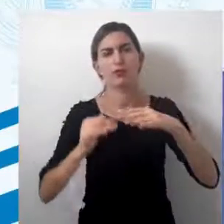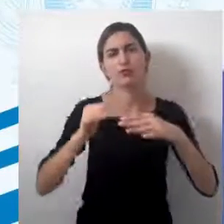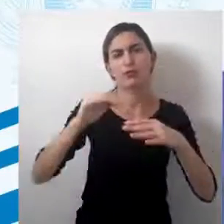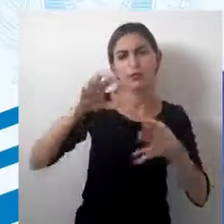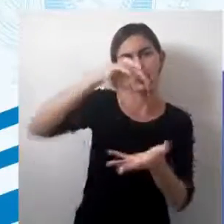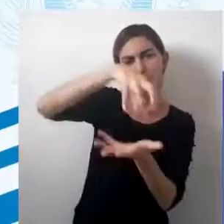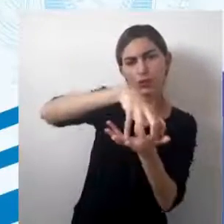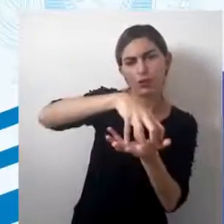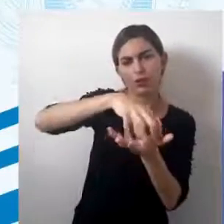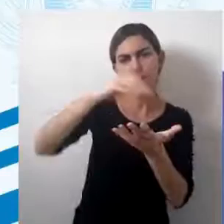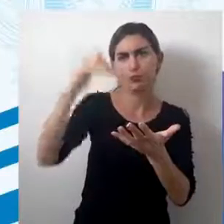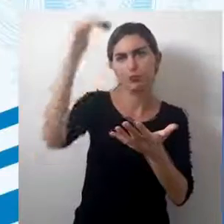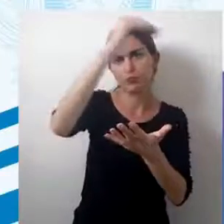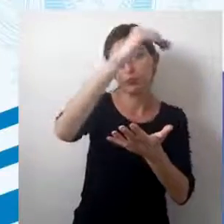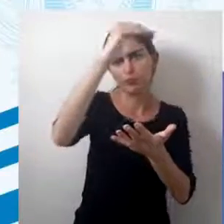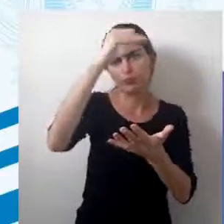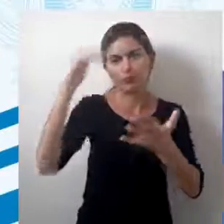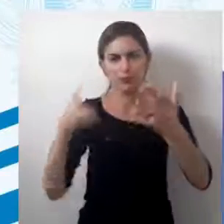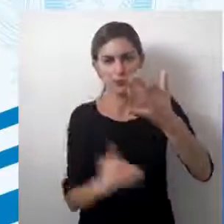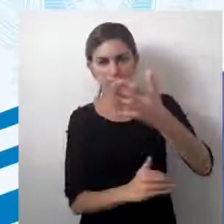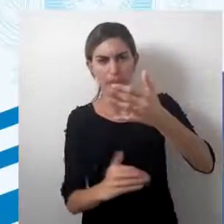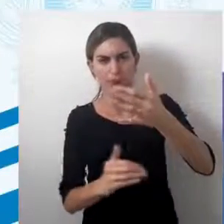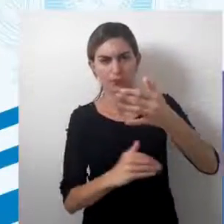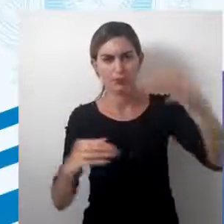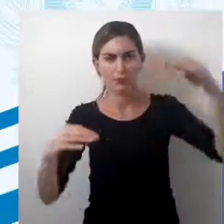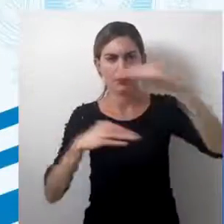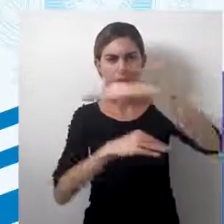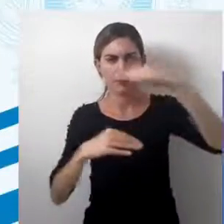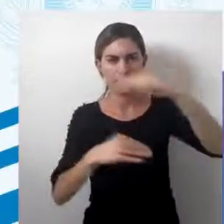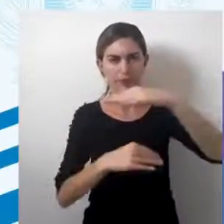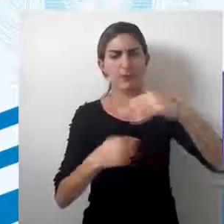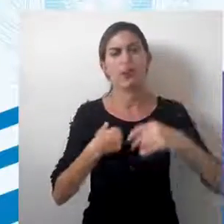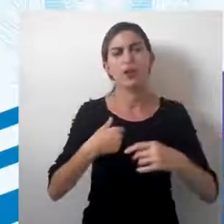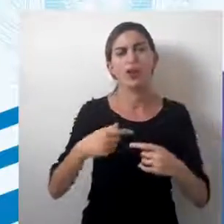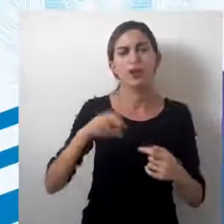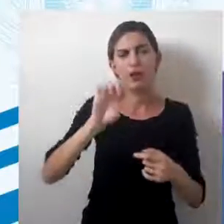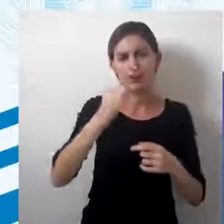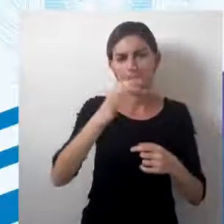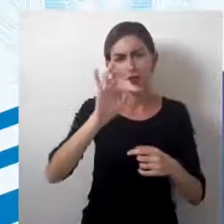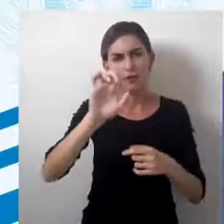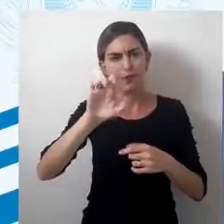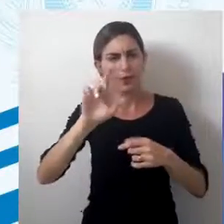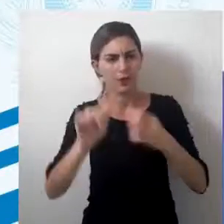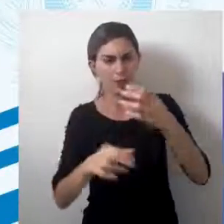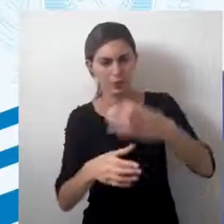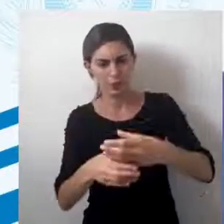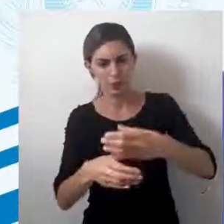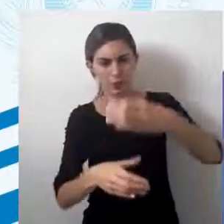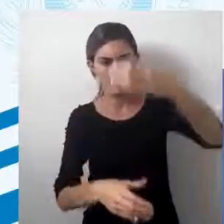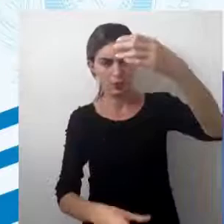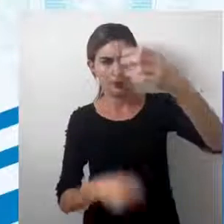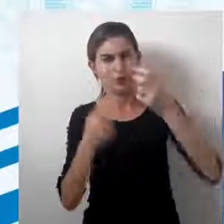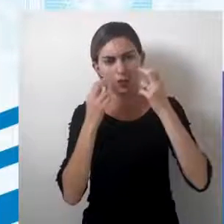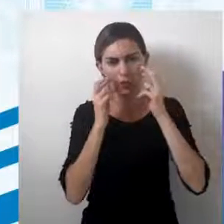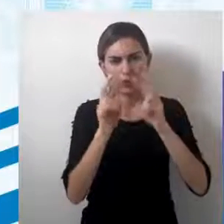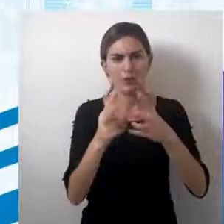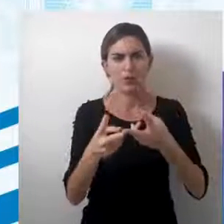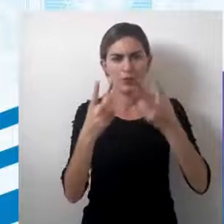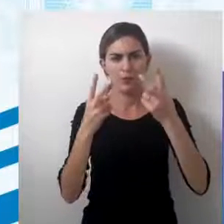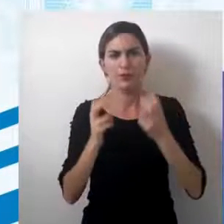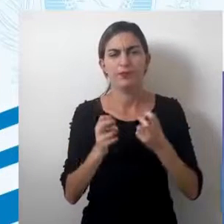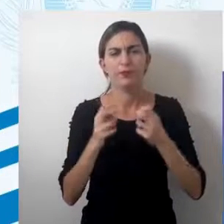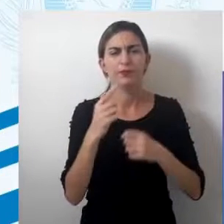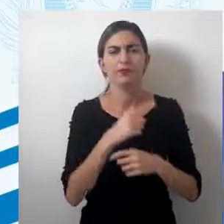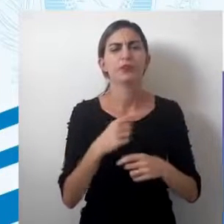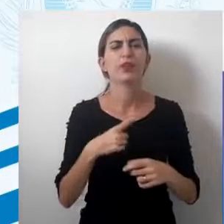centro e os paralelos eles são concêntricos em relação à esfera. Então, a gente pode observar que na projeção